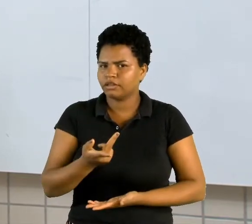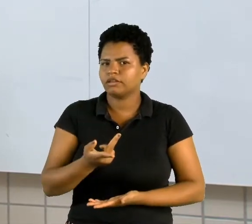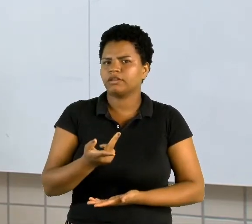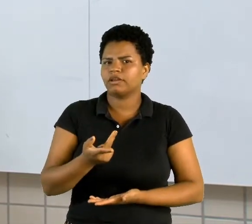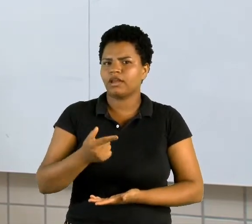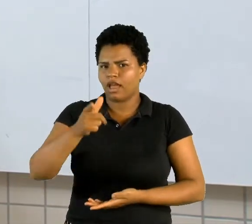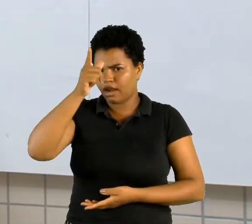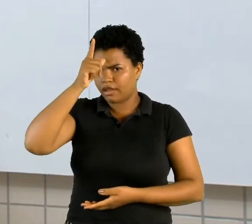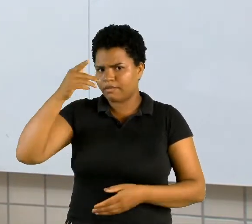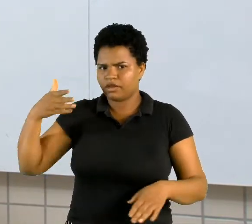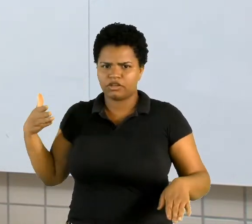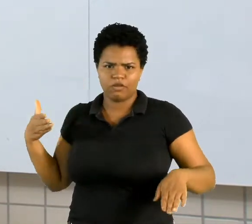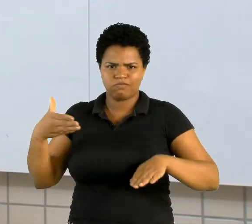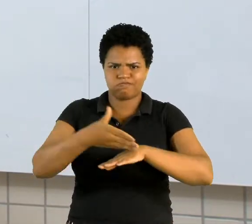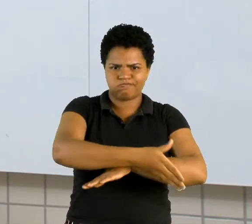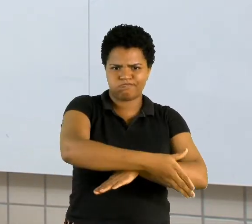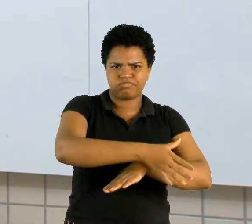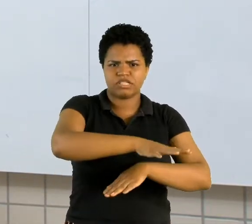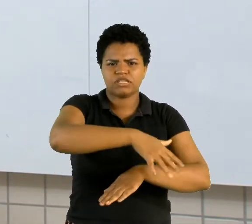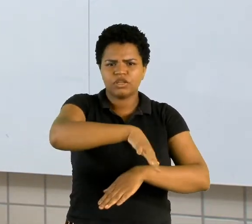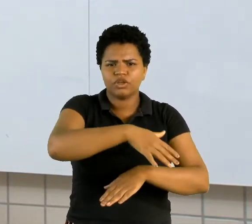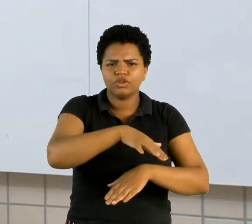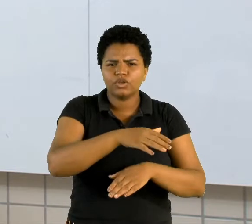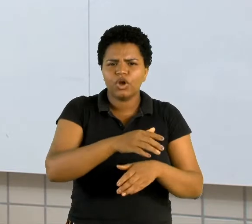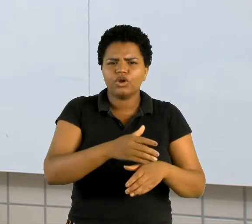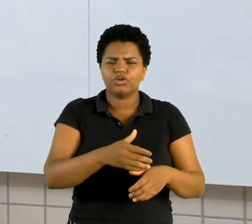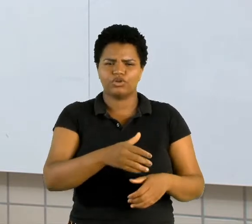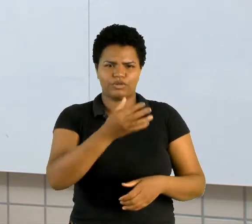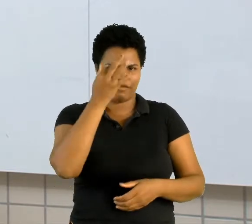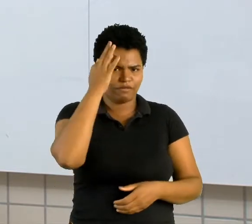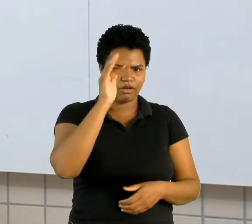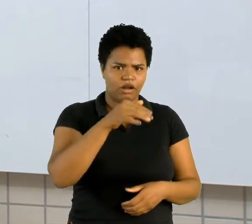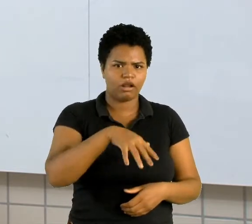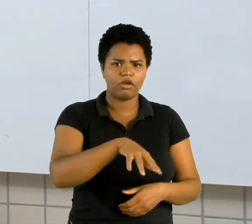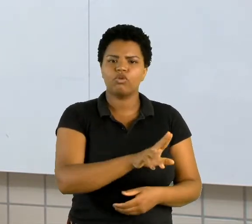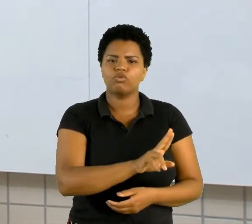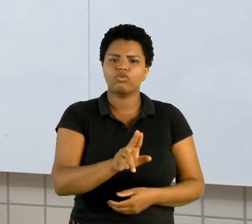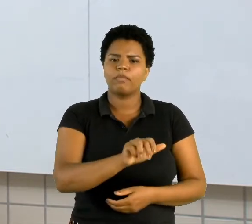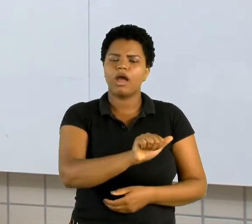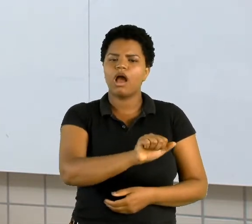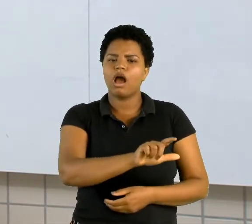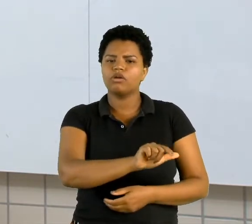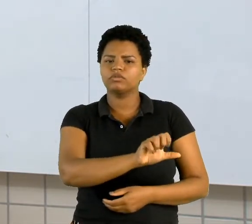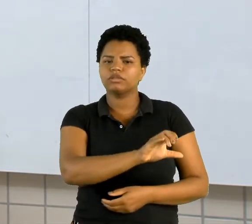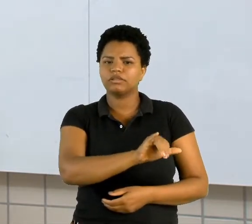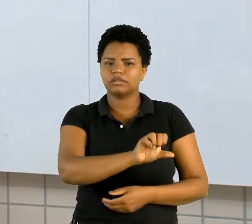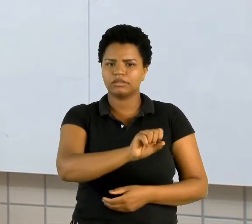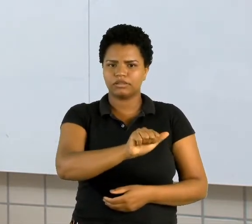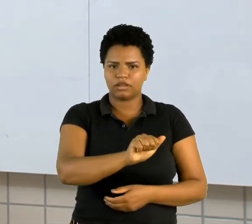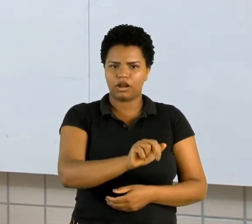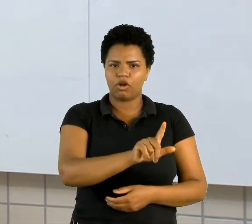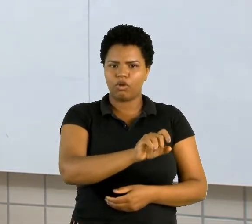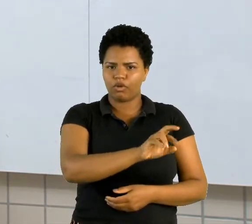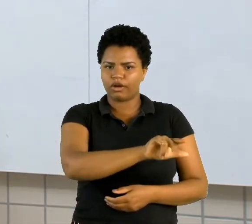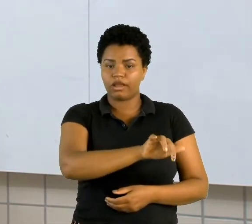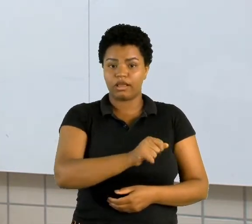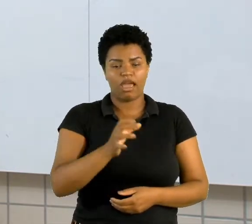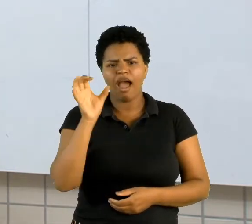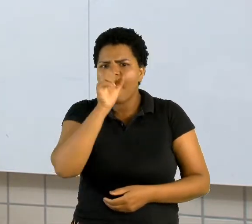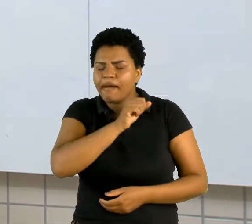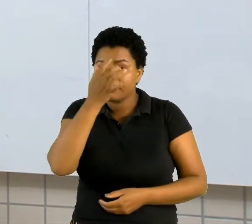invadido um territóriozinho da França, a chamada Alsácia e Lorena, foi rápido e fácil para a Alemanha